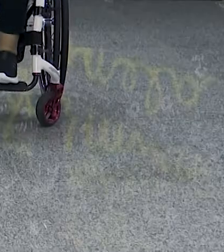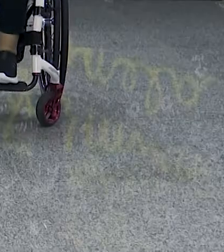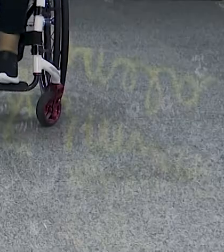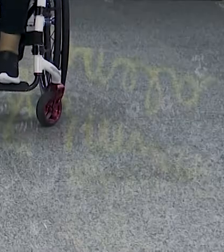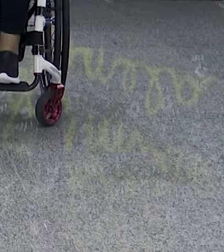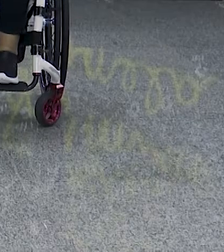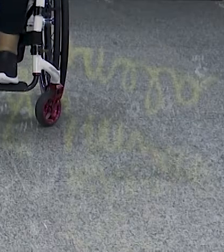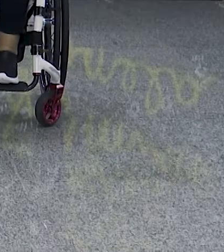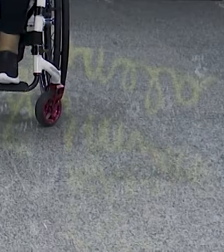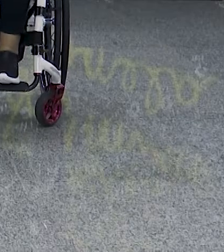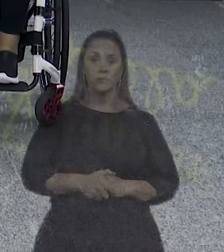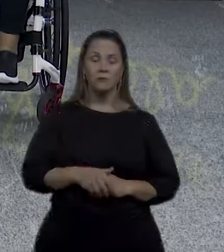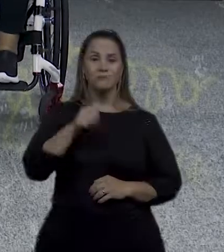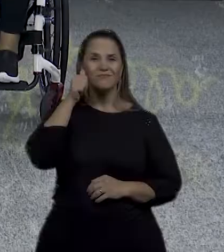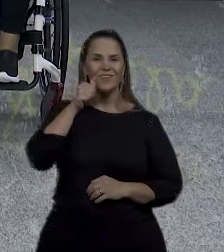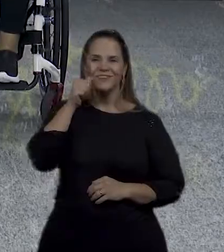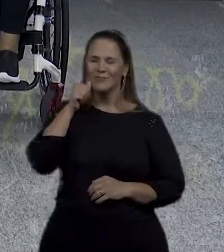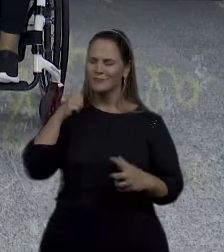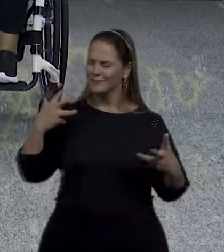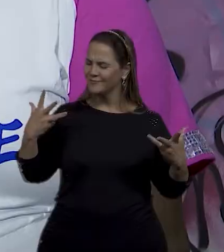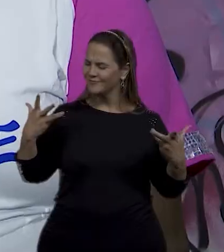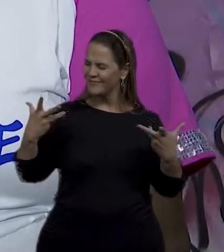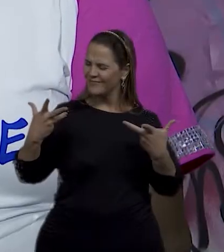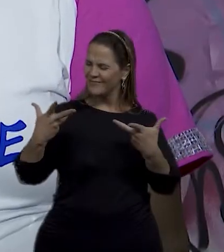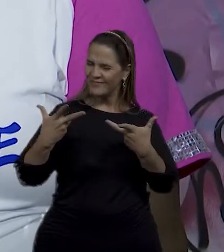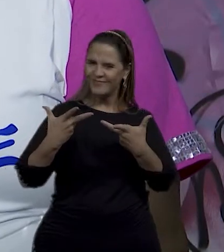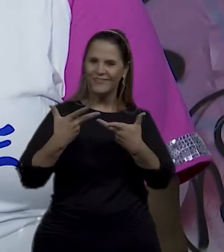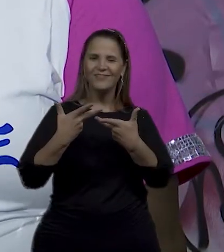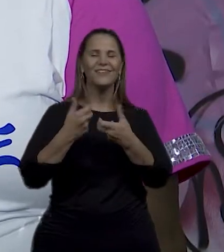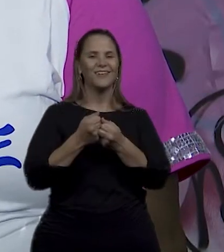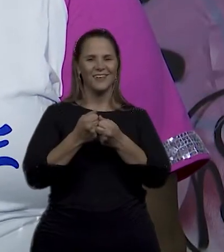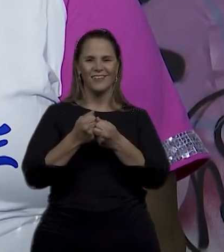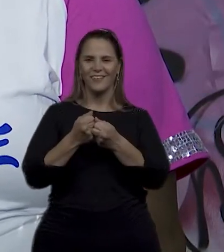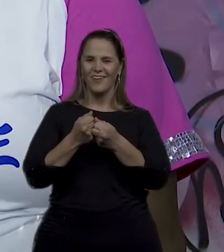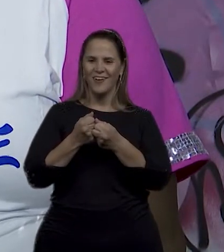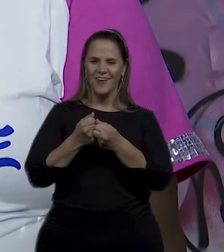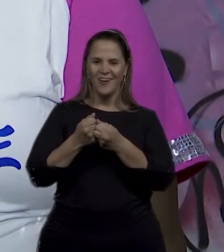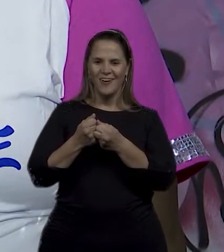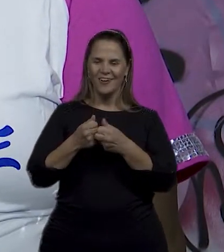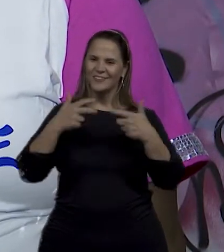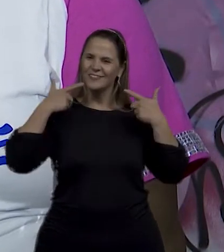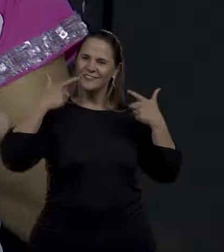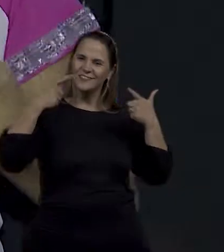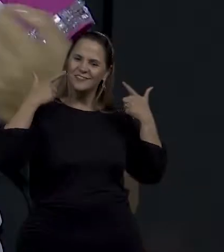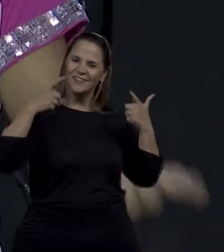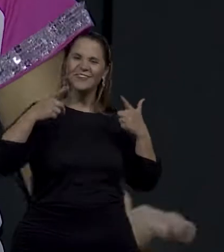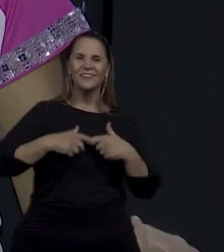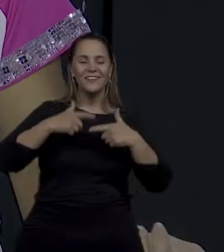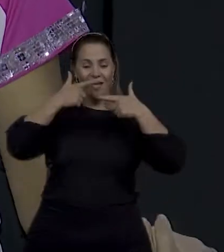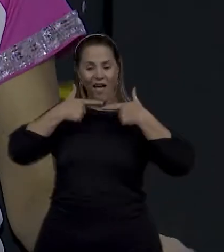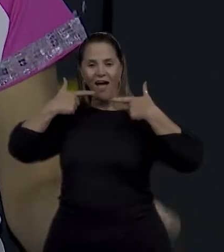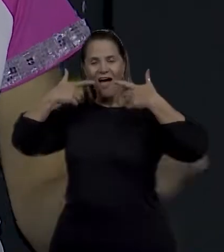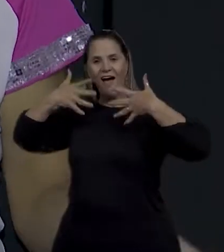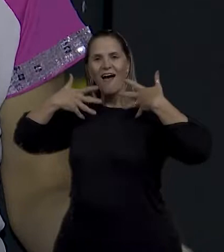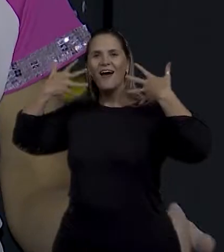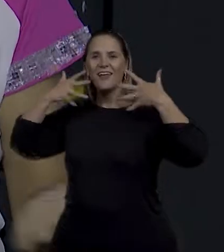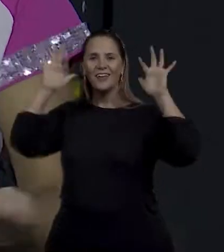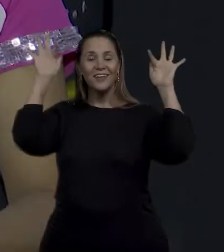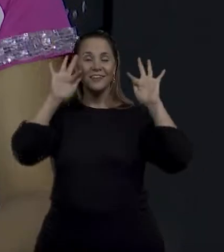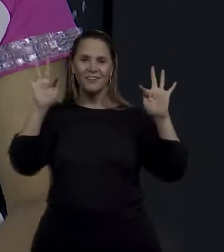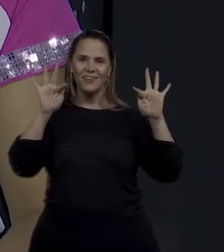As meninas são 10, né, mil, são muito divertidas, muito alegres, né? A gente compartilha isso,